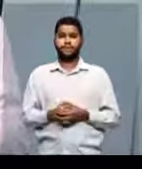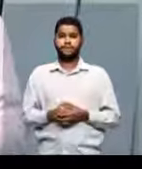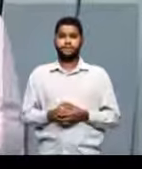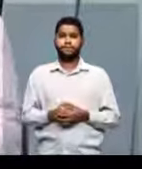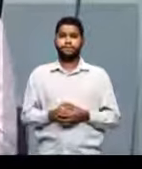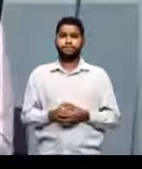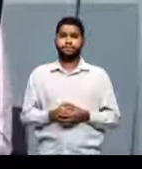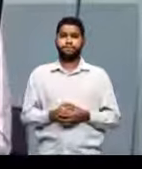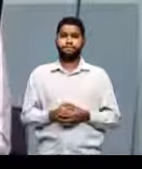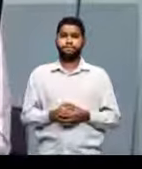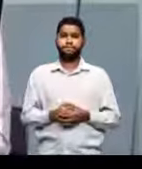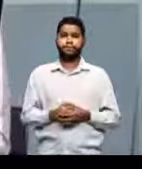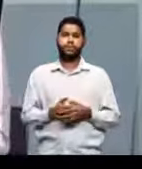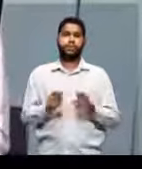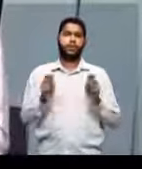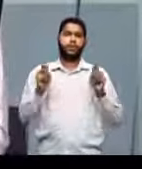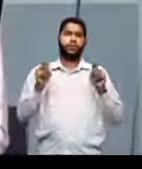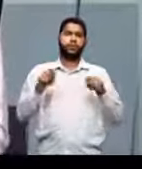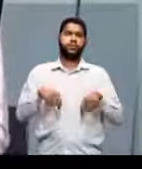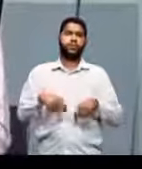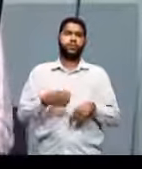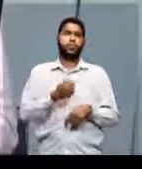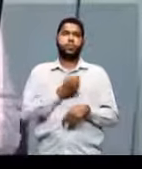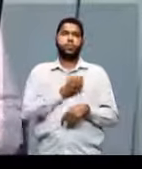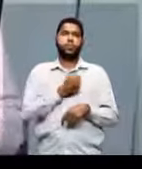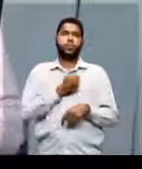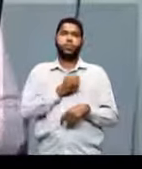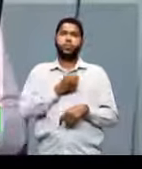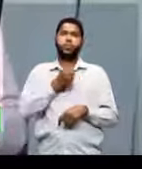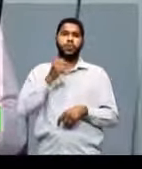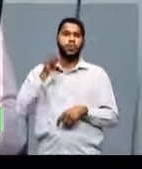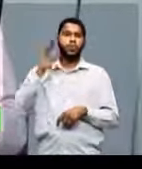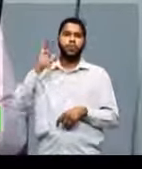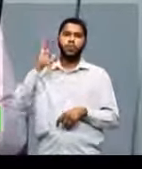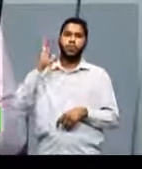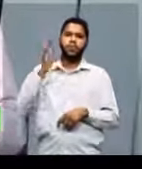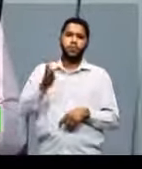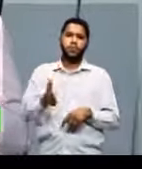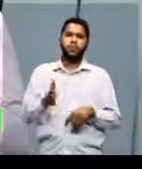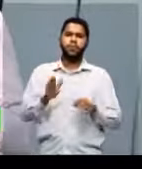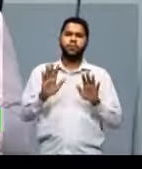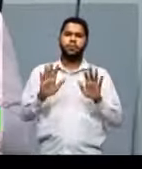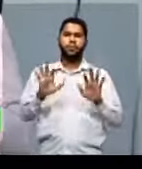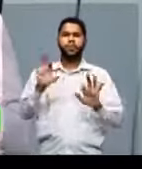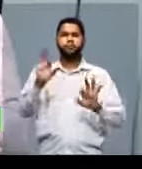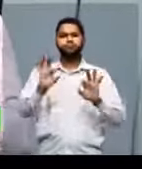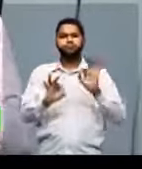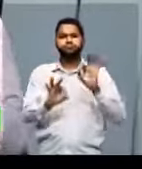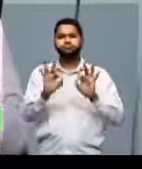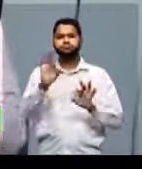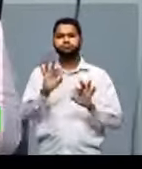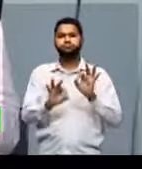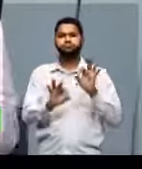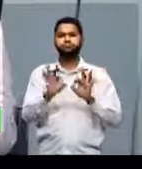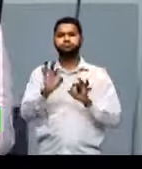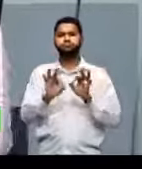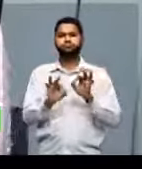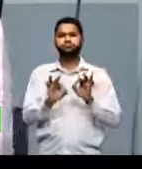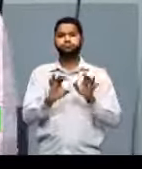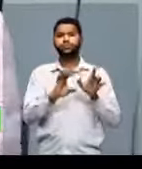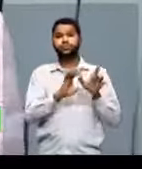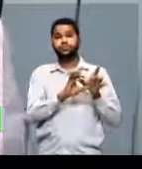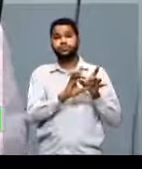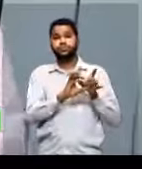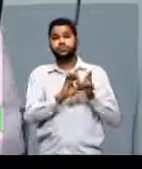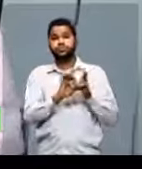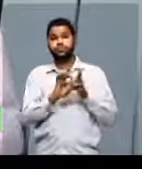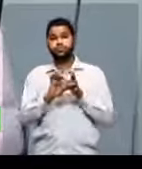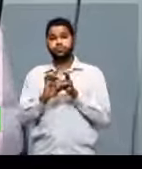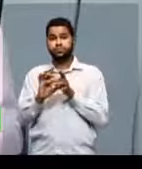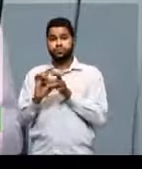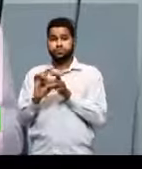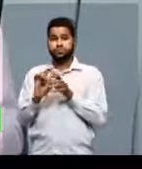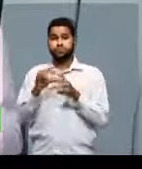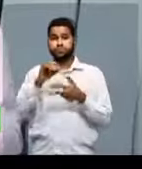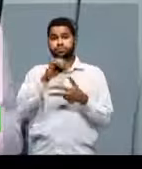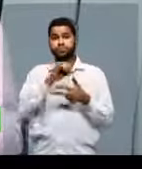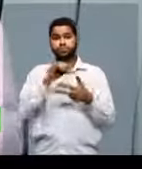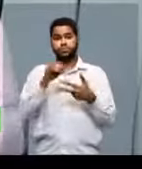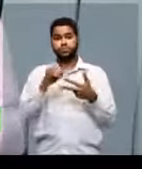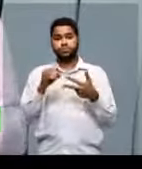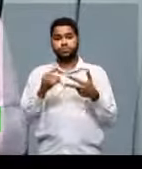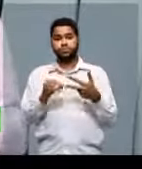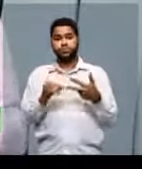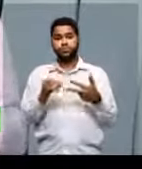Claro que não dá para cravar um número, tá? Mas prepare-se para, no contexto do exame nacional, se